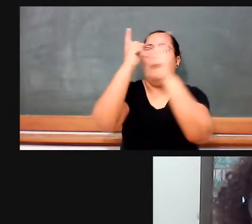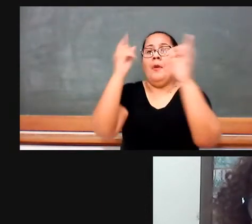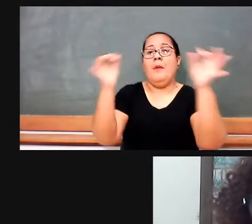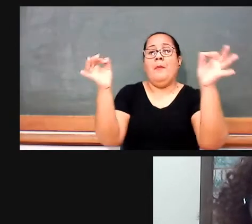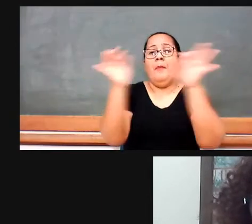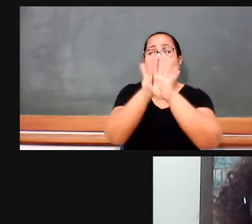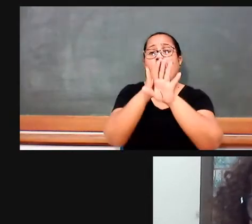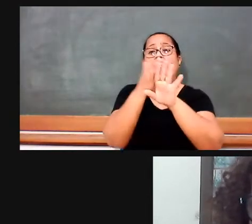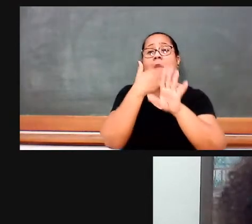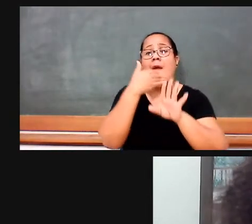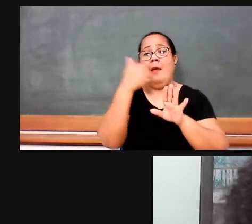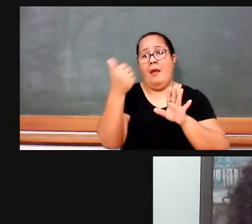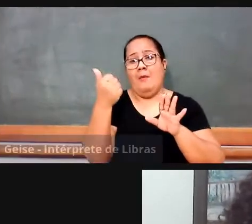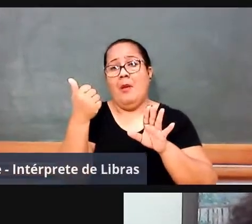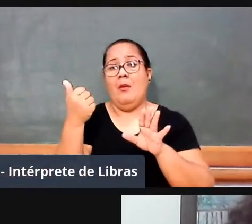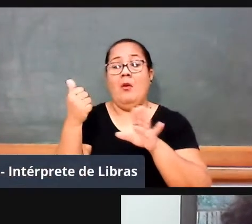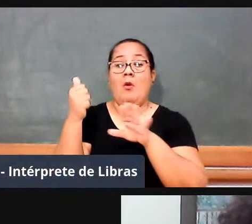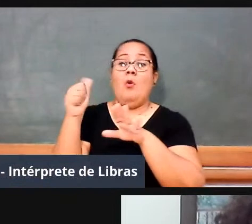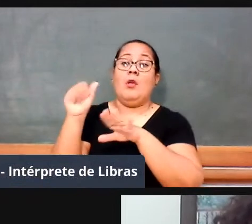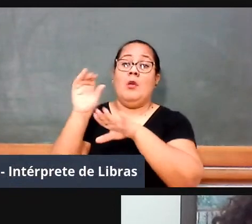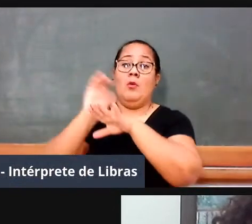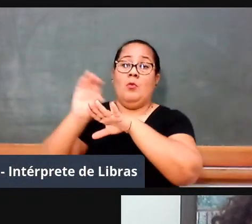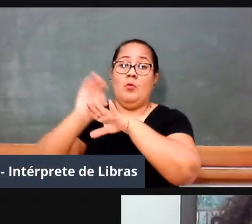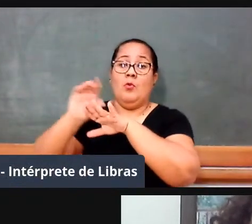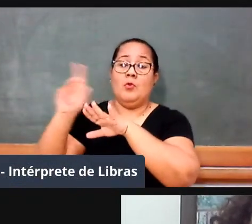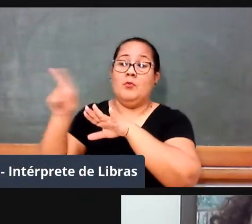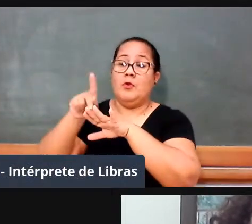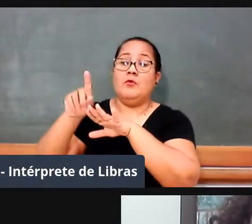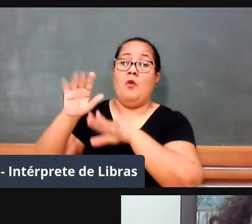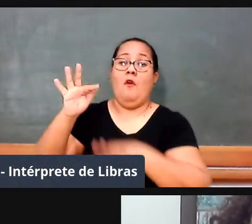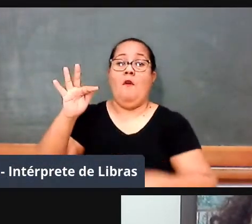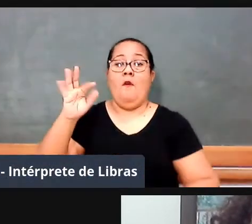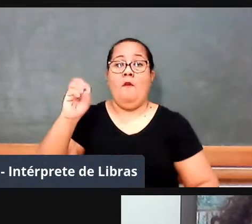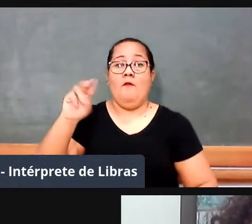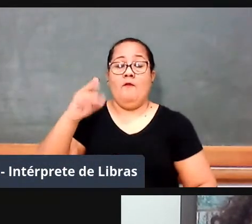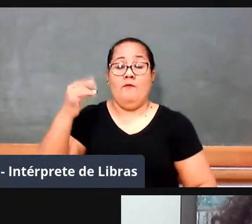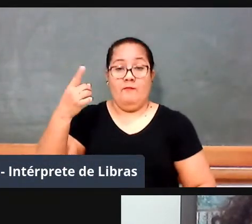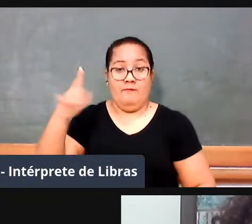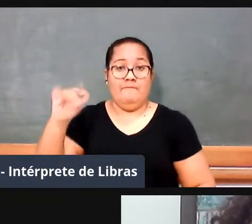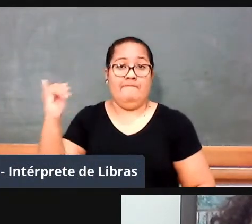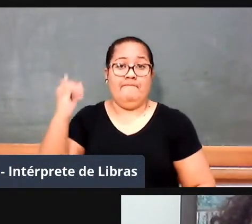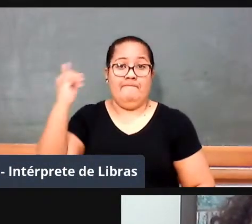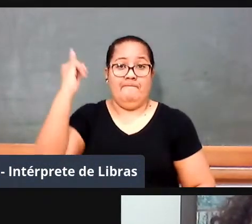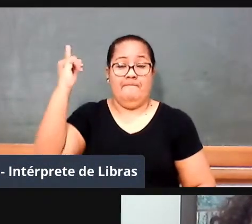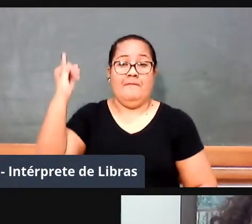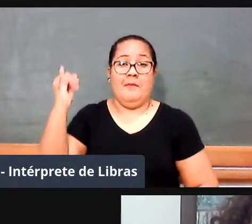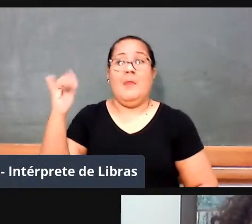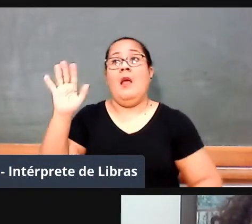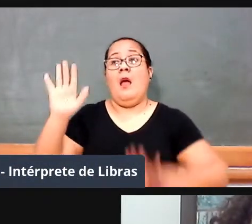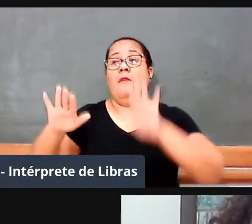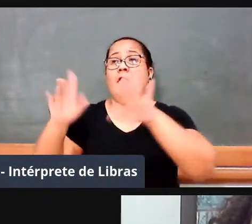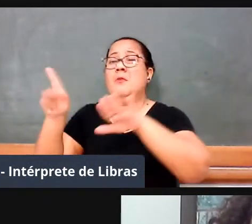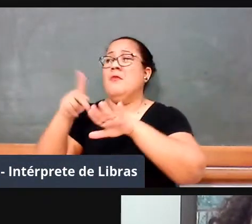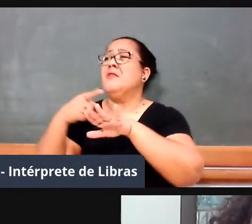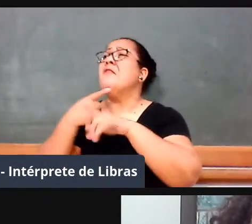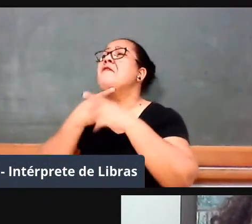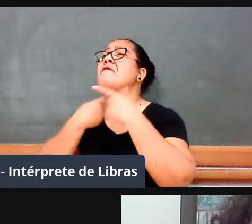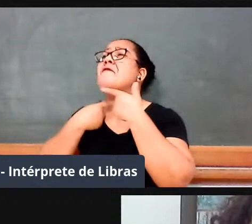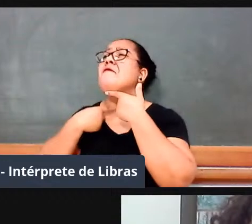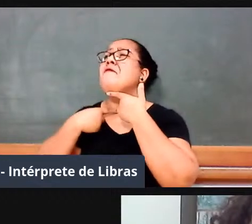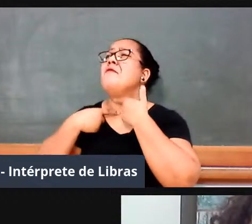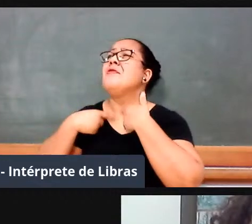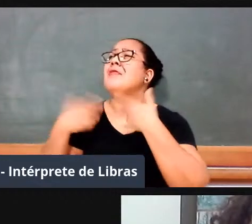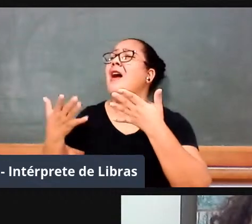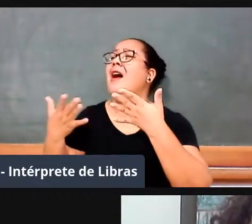geral, quando você precisa fazer formação é porque as pessoas não se veem contempladas, seja porque não são chamados, seja porque o seu regime de